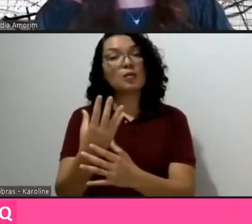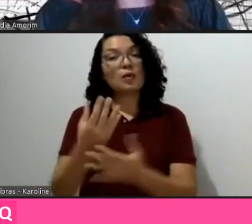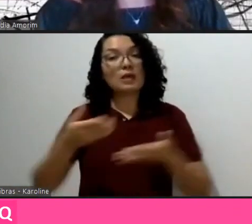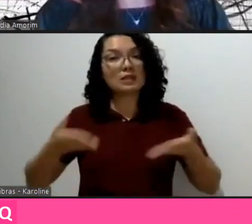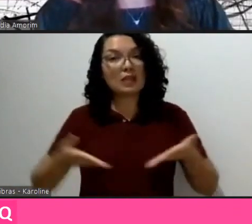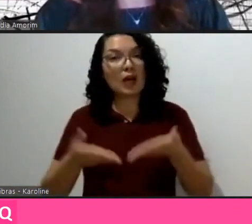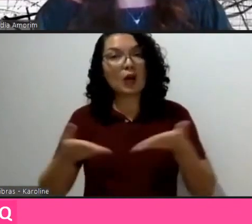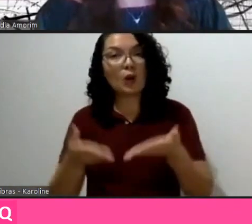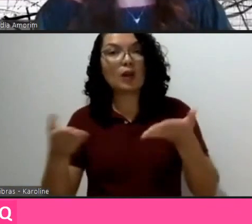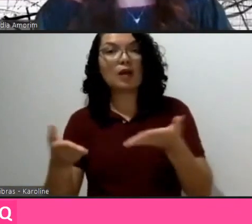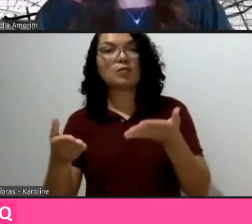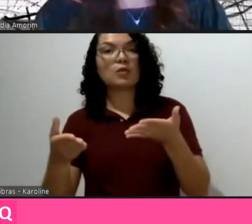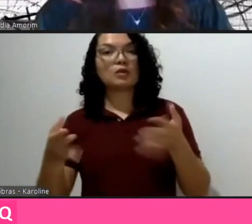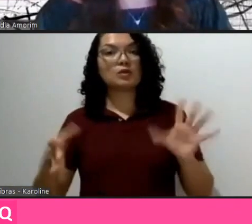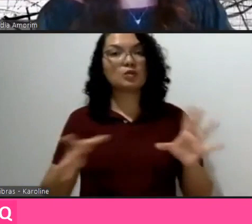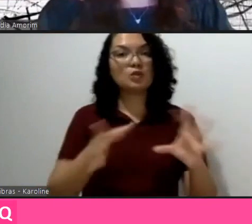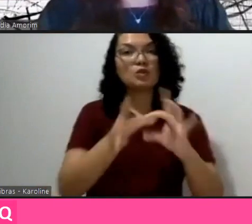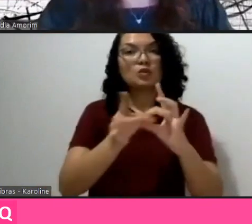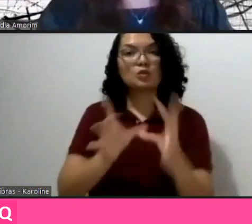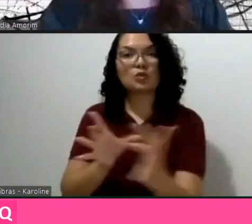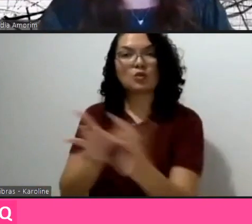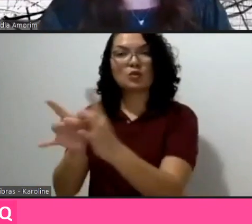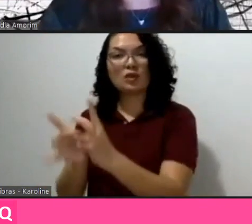estudantes lá para fazer o trabalho.